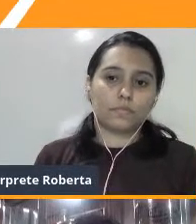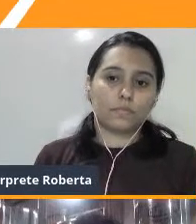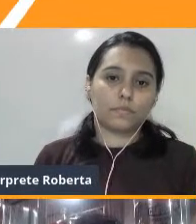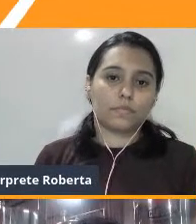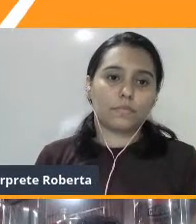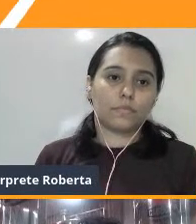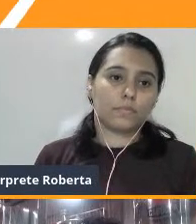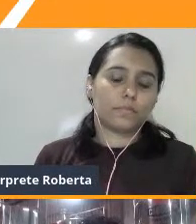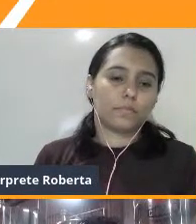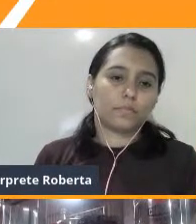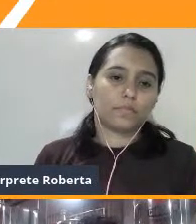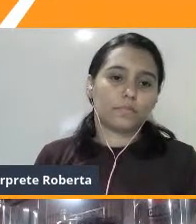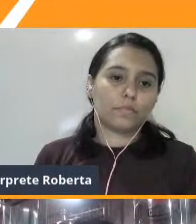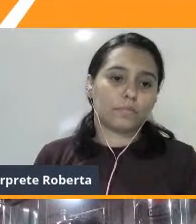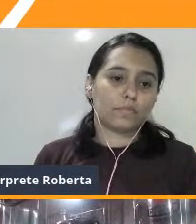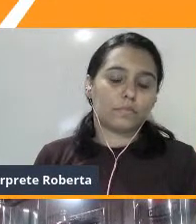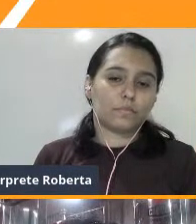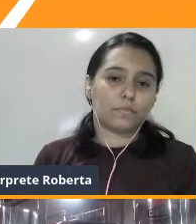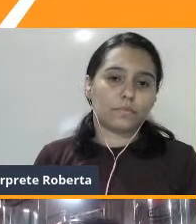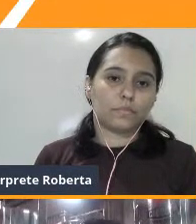Ok. Ok.